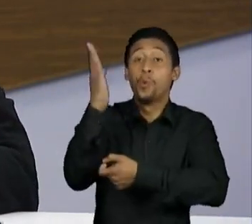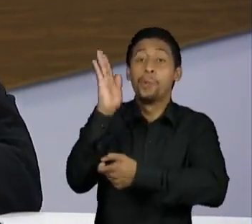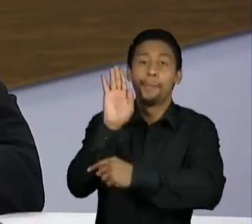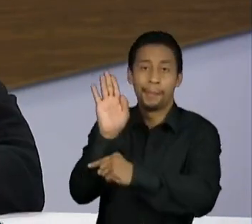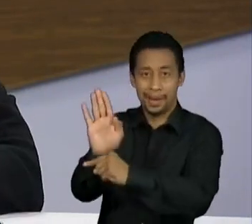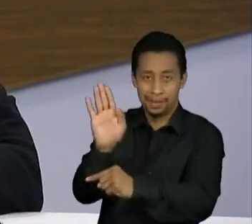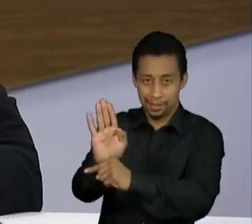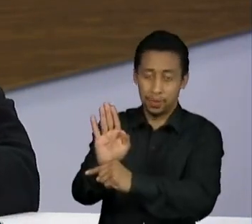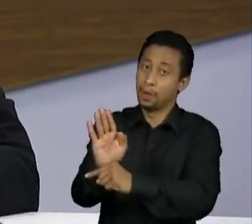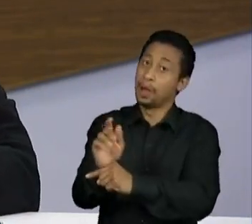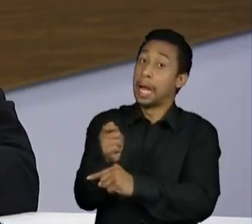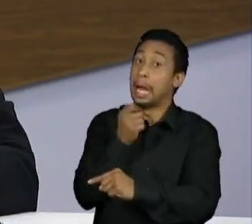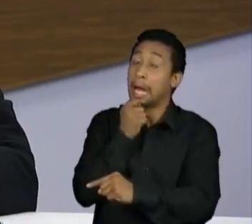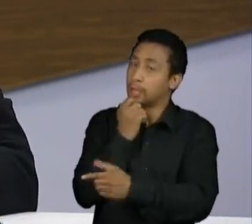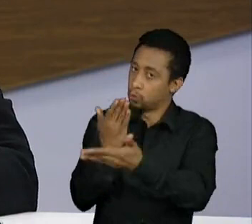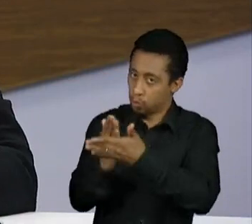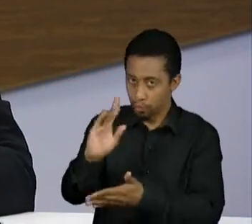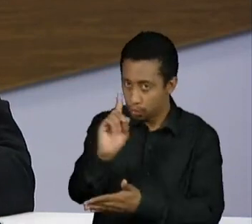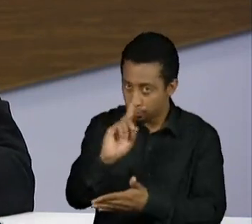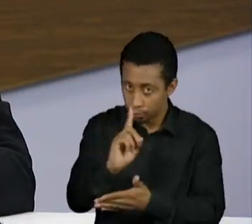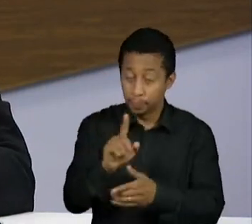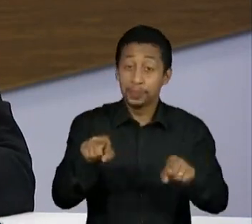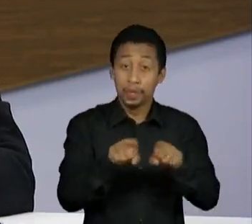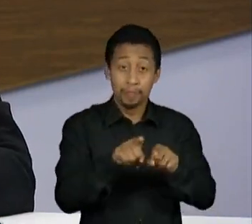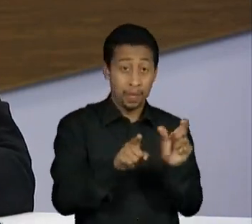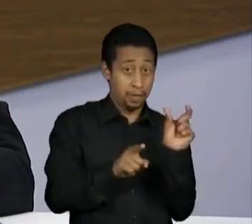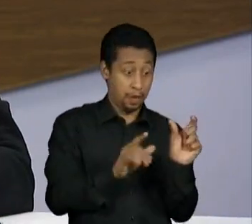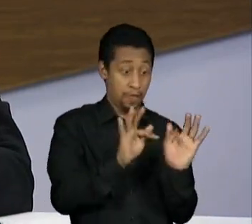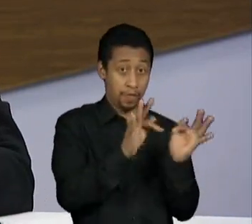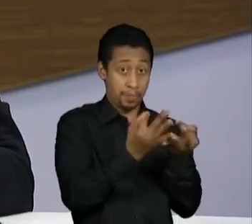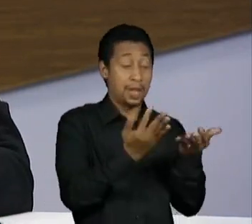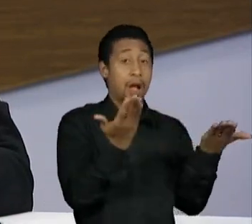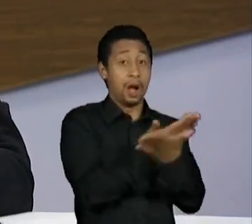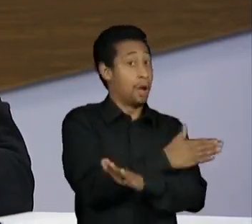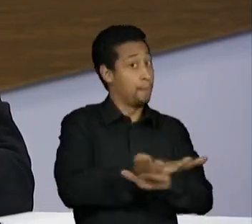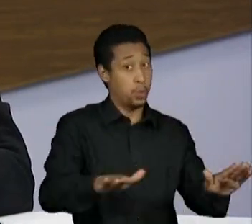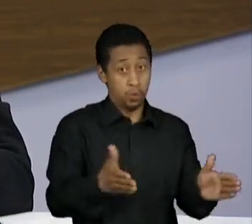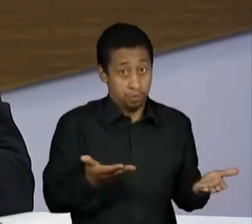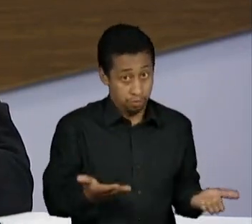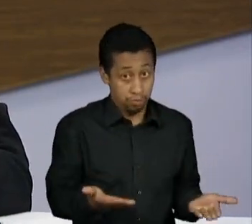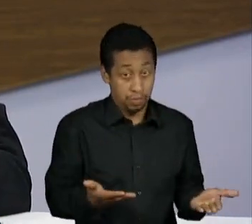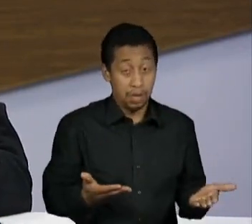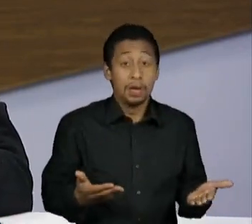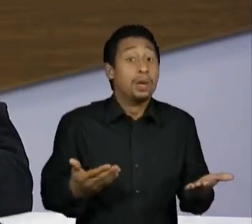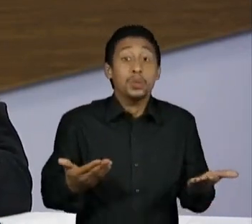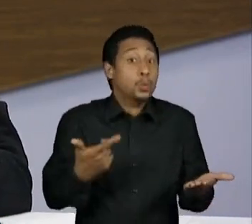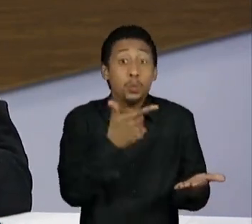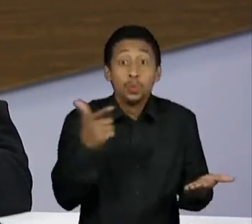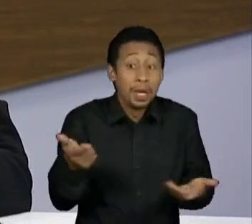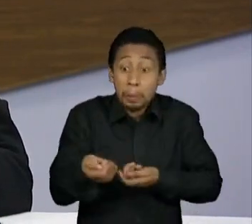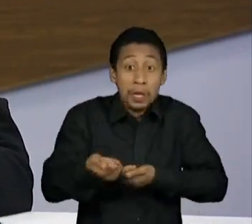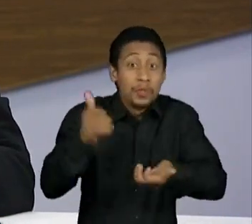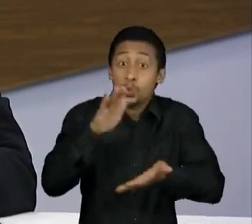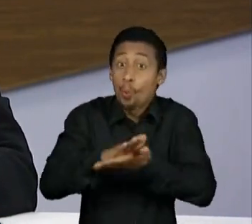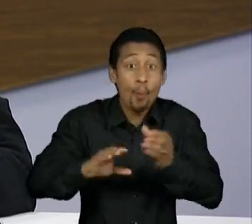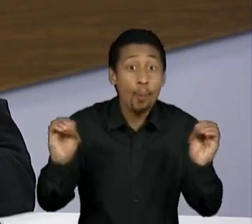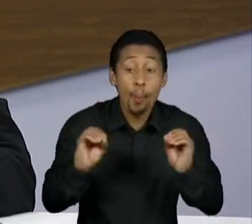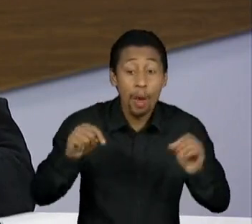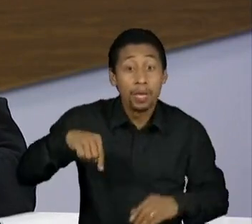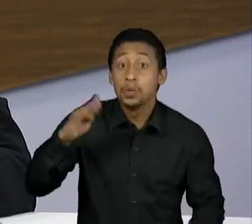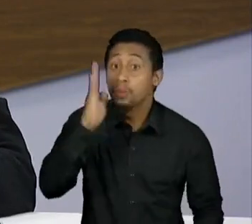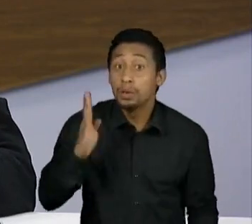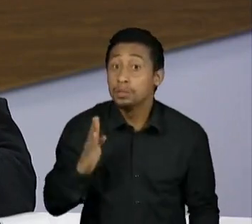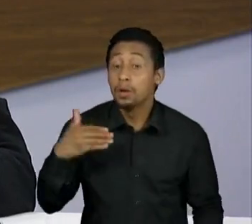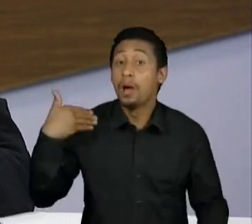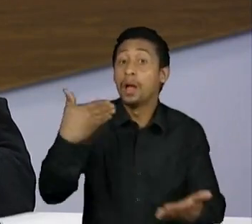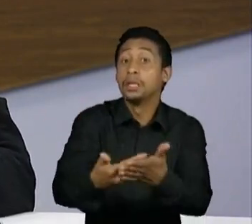Família acabou. Pela primeira vez em quase 20 anos, não há um programa de distribuição de renda no Brasil. Também não houve, na sua